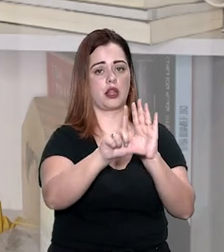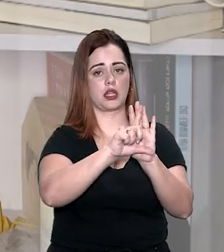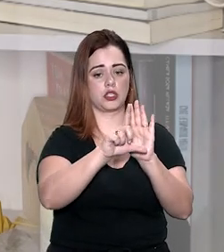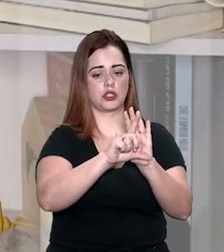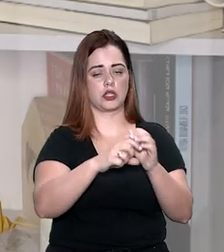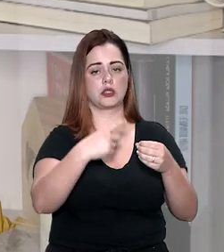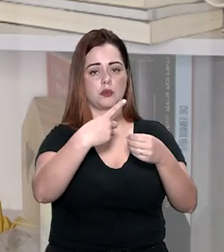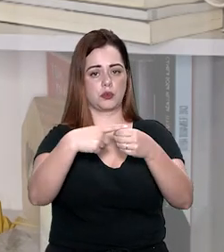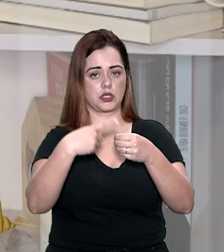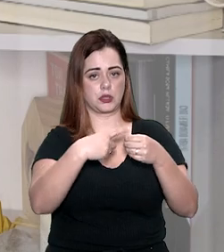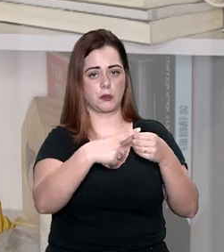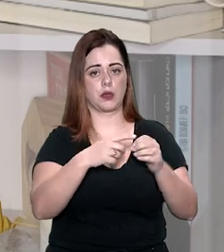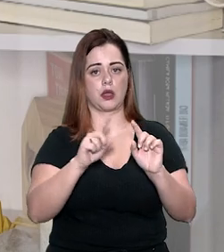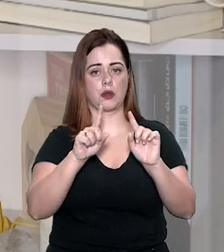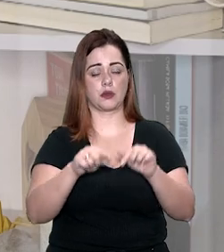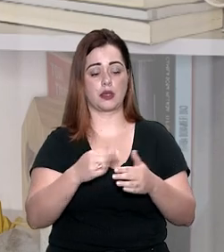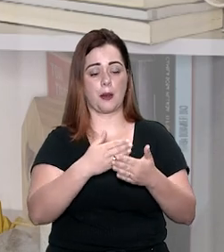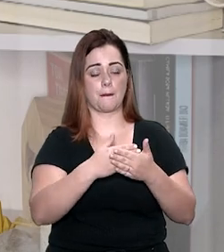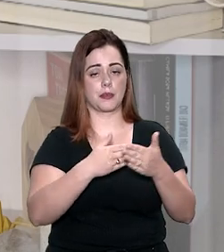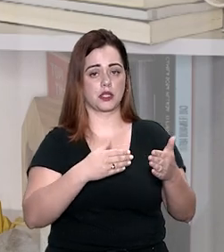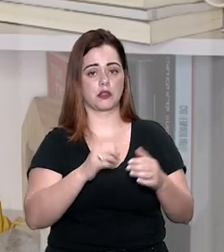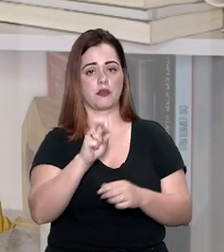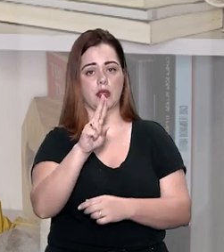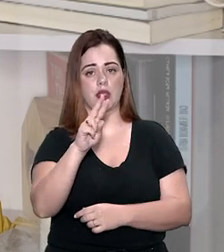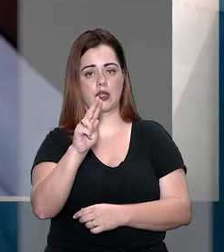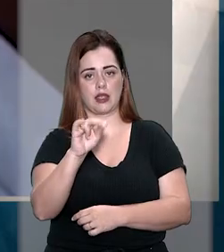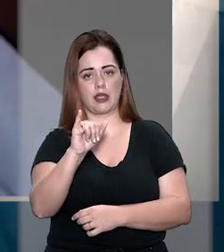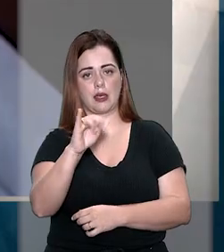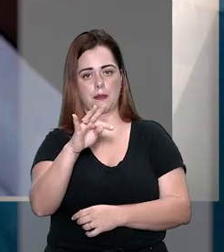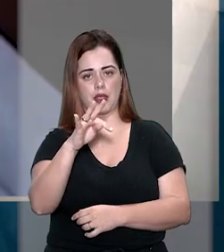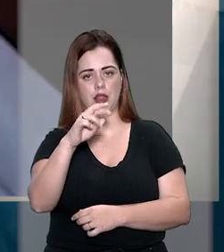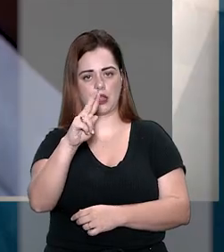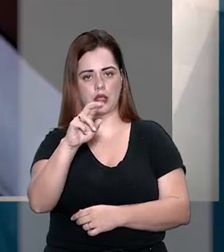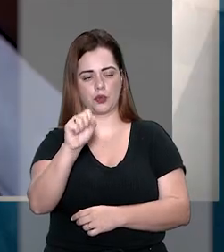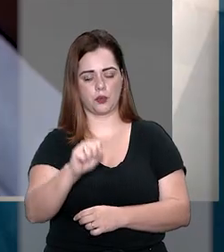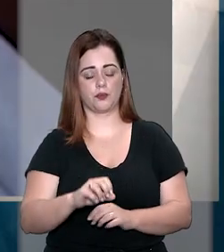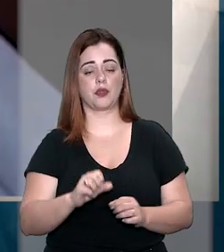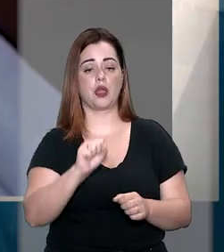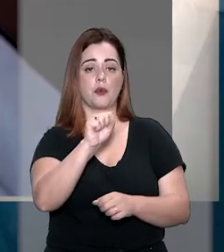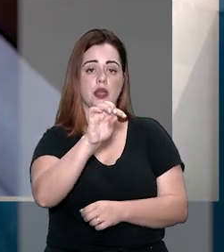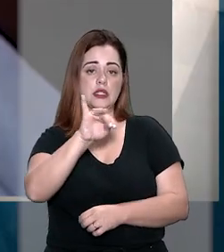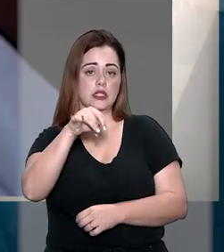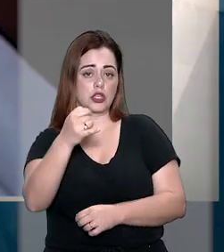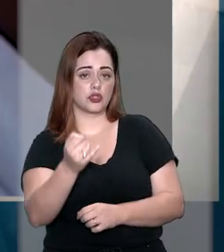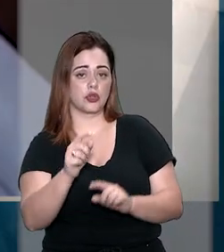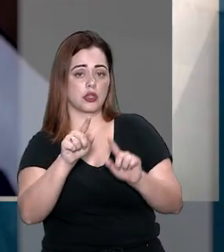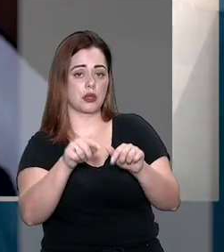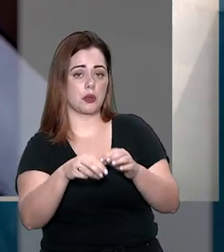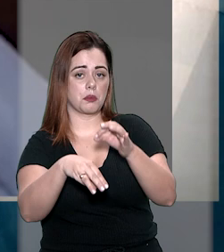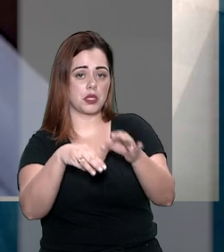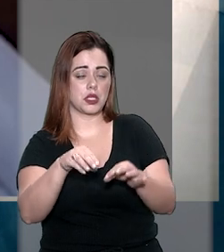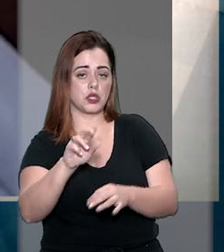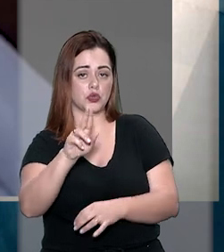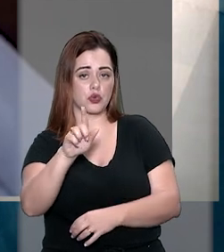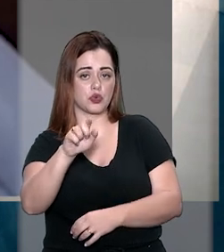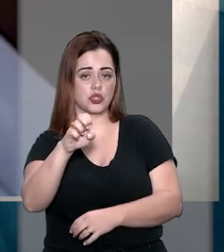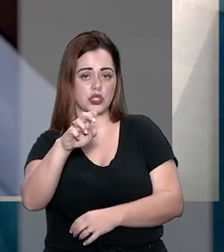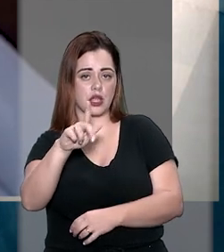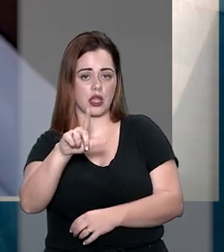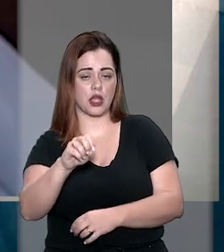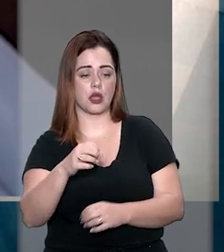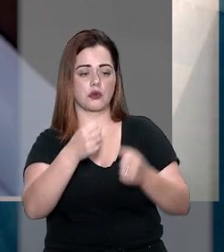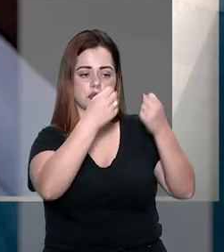municipal estabelecer o sujeito passivo do IPTU. O relator do recurso no STJ, ministro Gurgel de Faria,